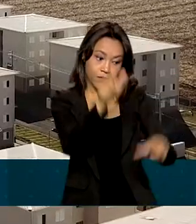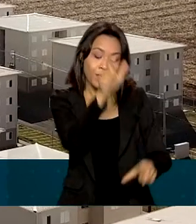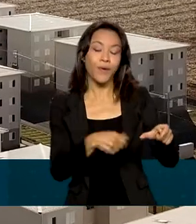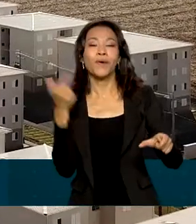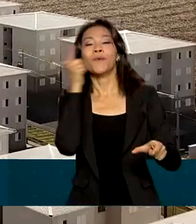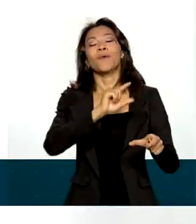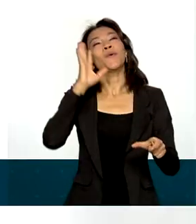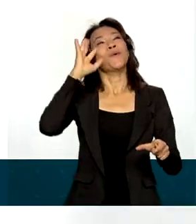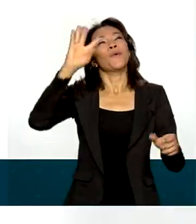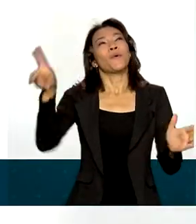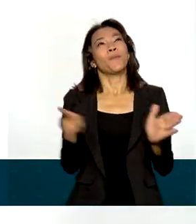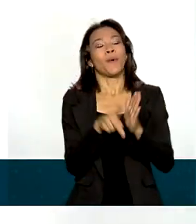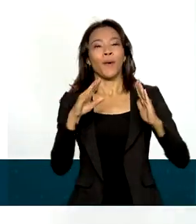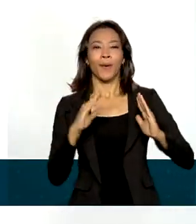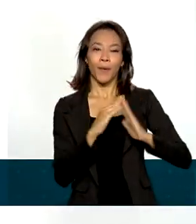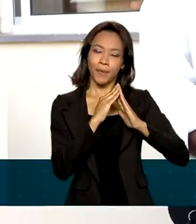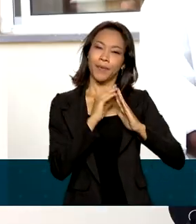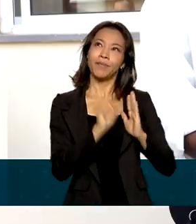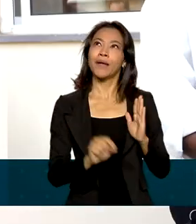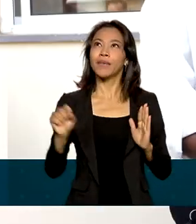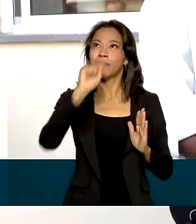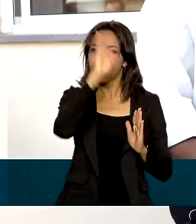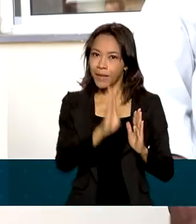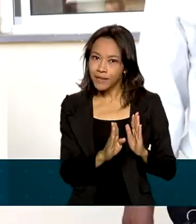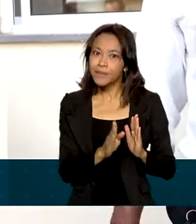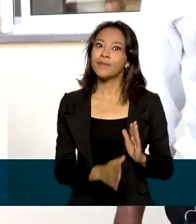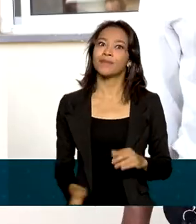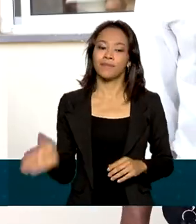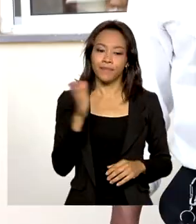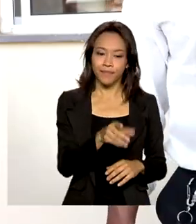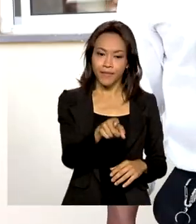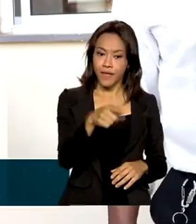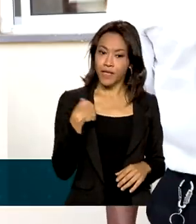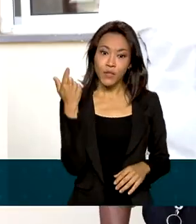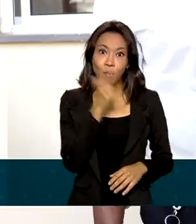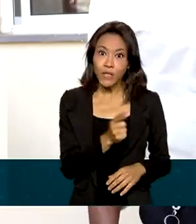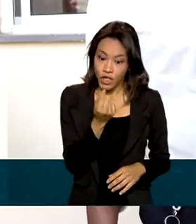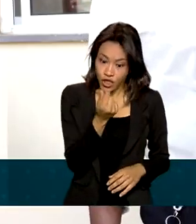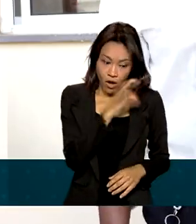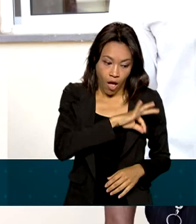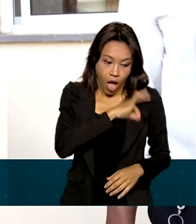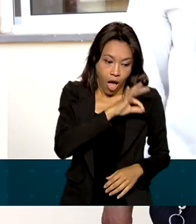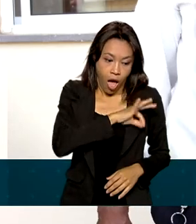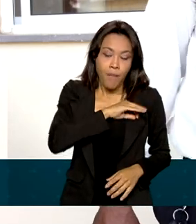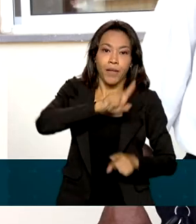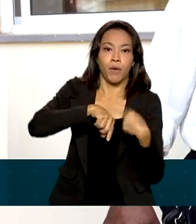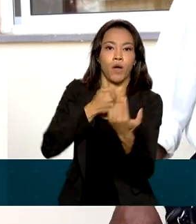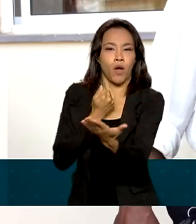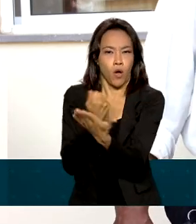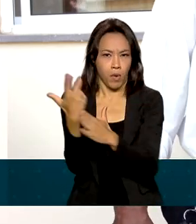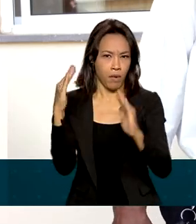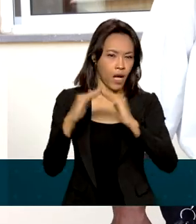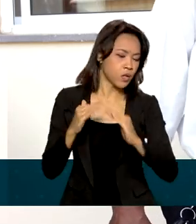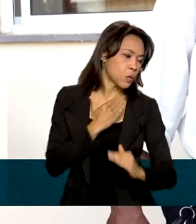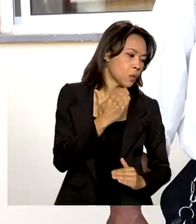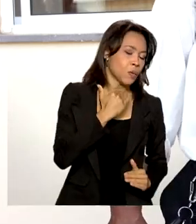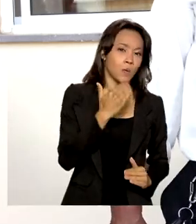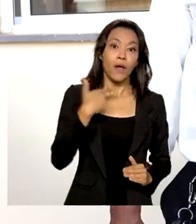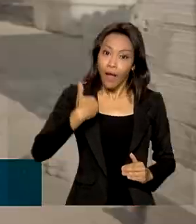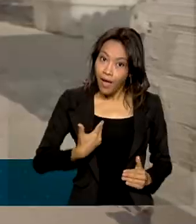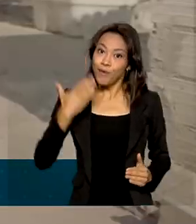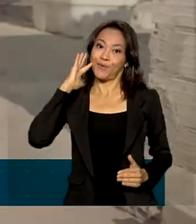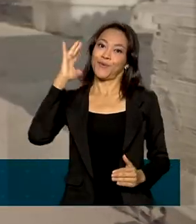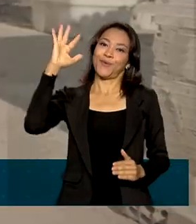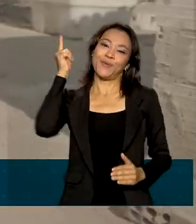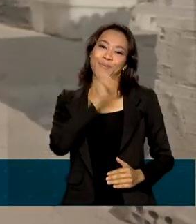sonho da casa própria pelo país. No dia a a gente não ganha tanto para ter uma casa melhor. Então, é uma realização de um sonho,